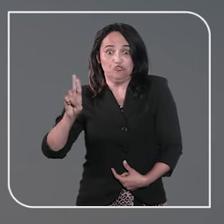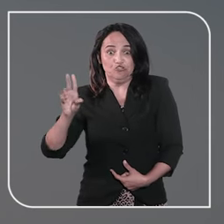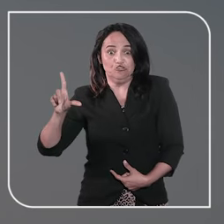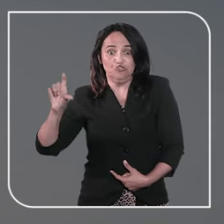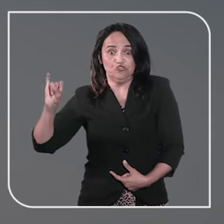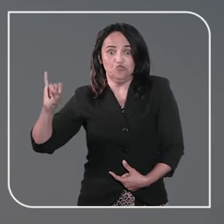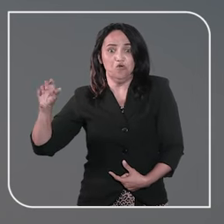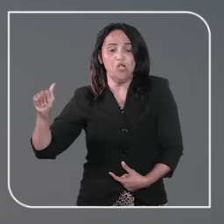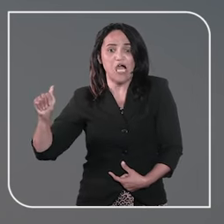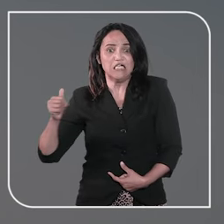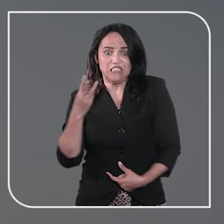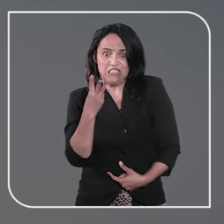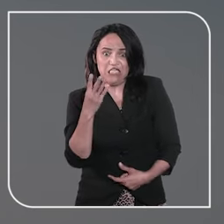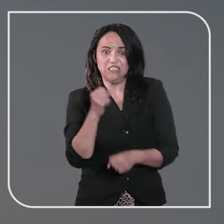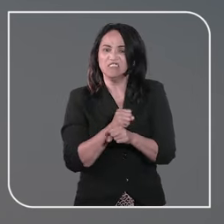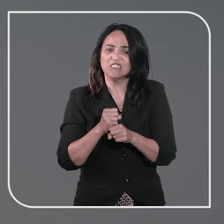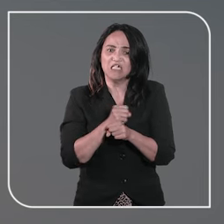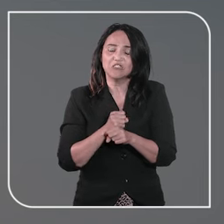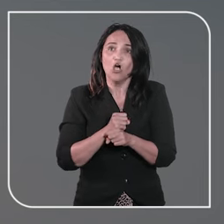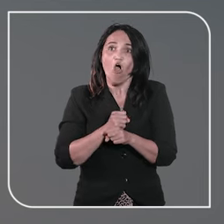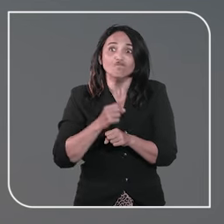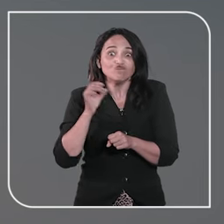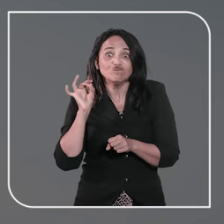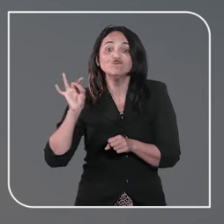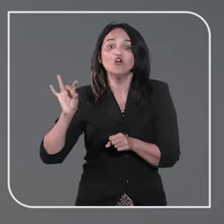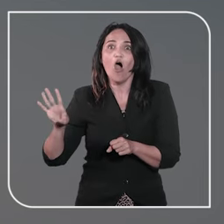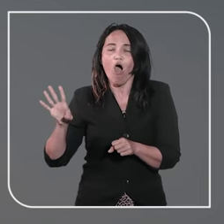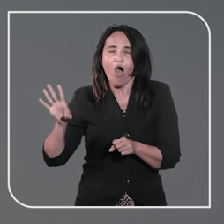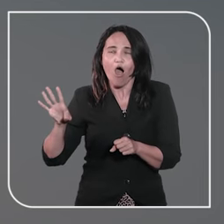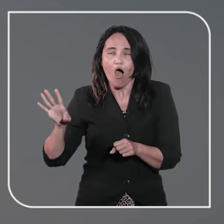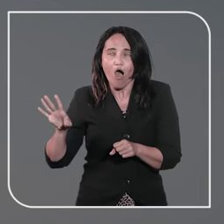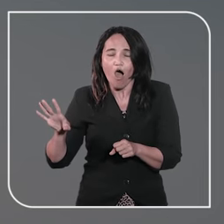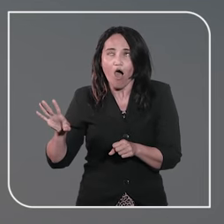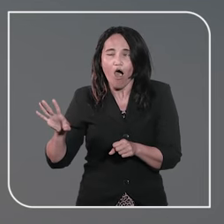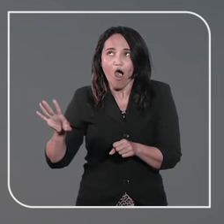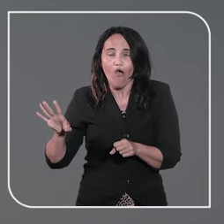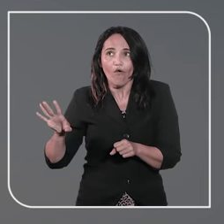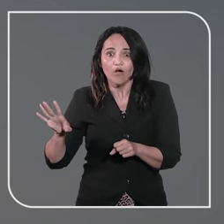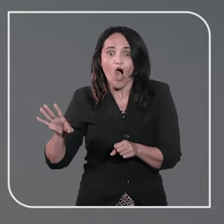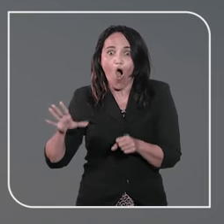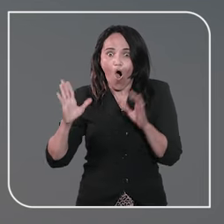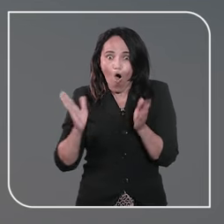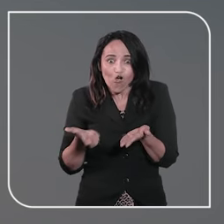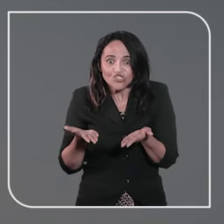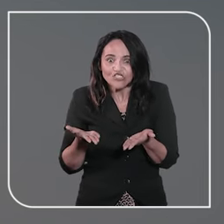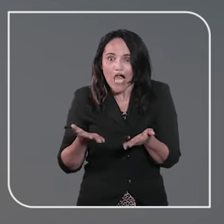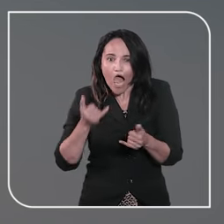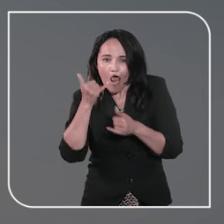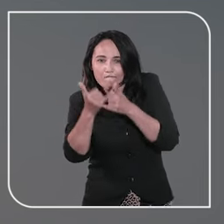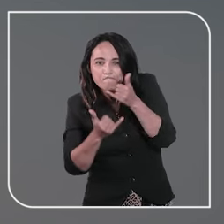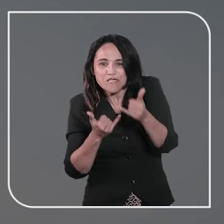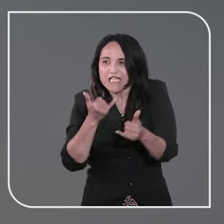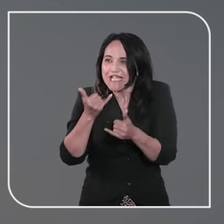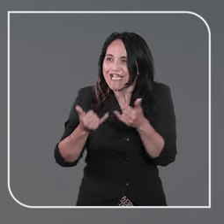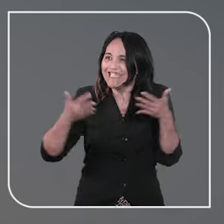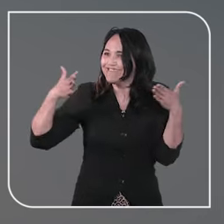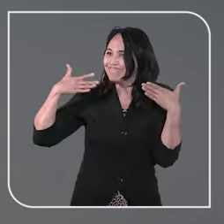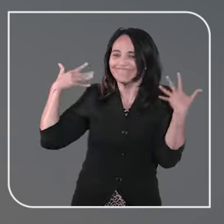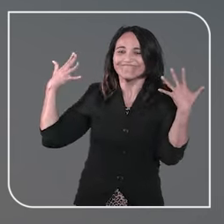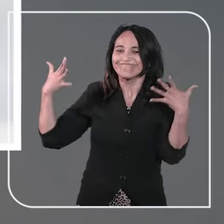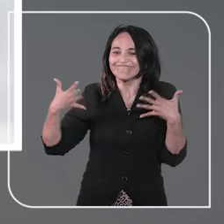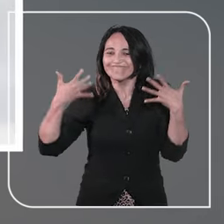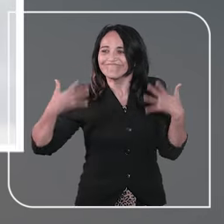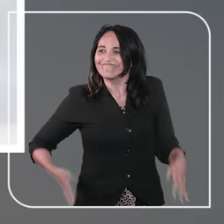inicialmente só conseguia mover os olhos. Hoje, graças ao Zongensma, ela brinca alegremente, segurando seu